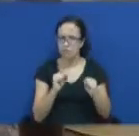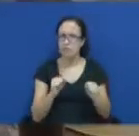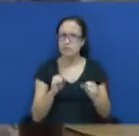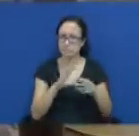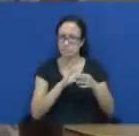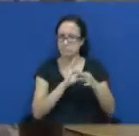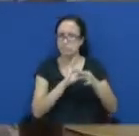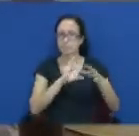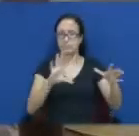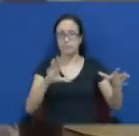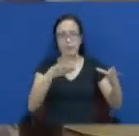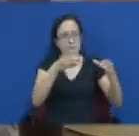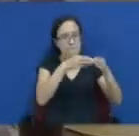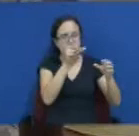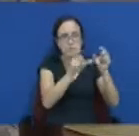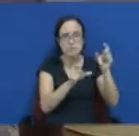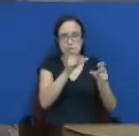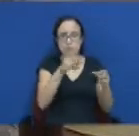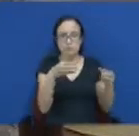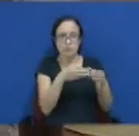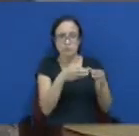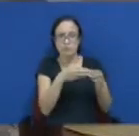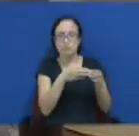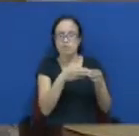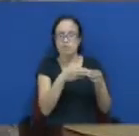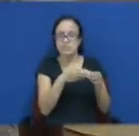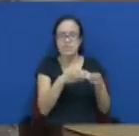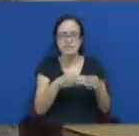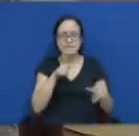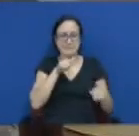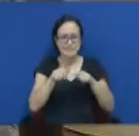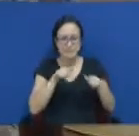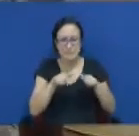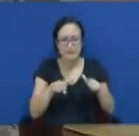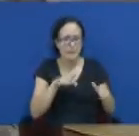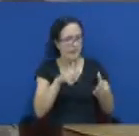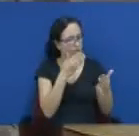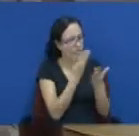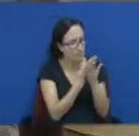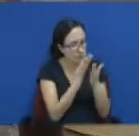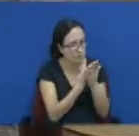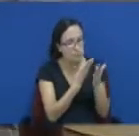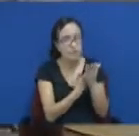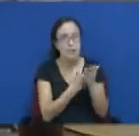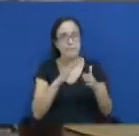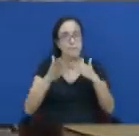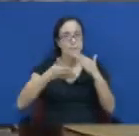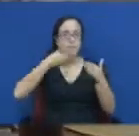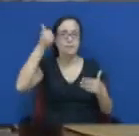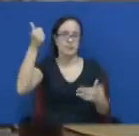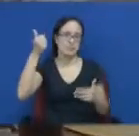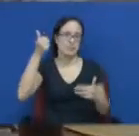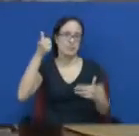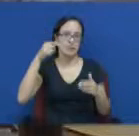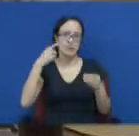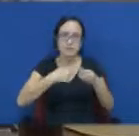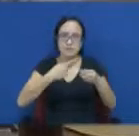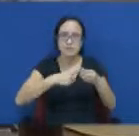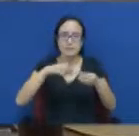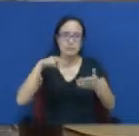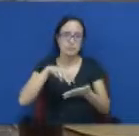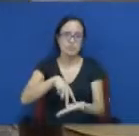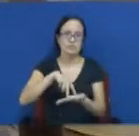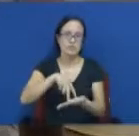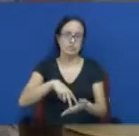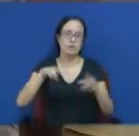de outros agentes para além do poder legislativo. Com certeza José Oliveira e outros que assim interessarem para